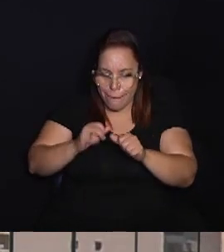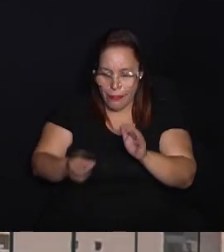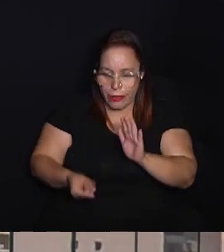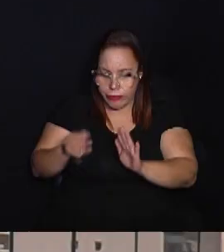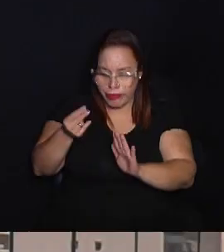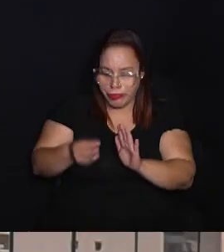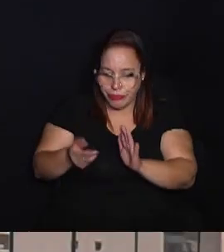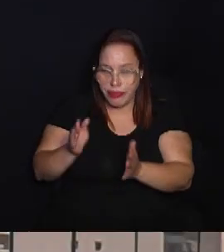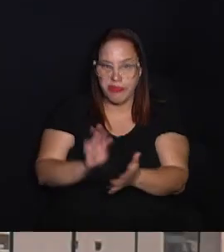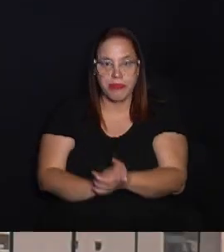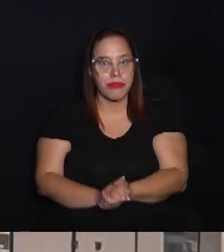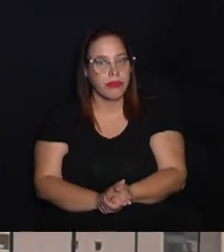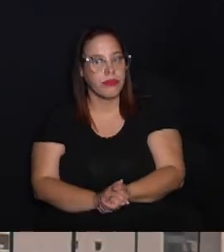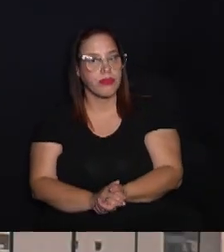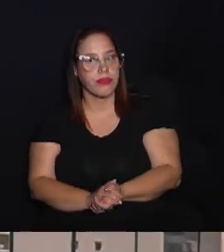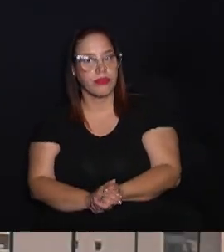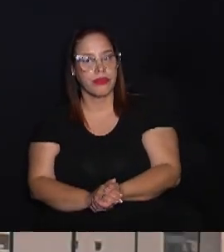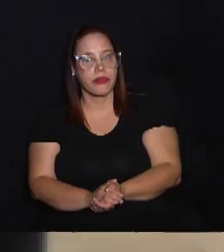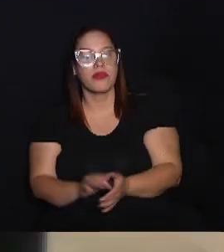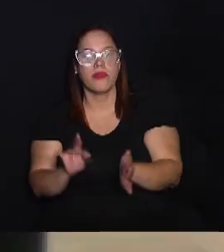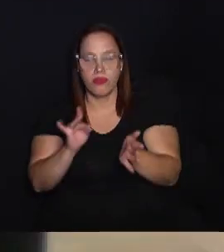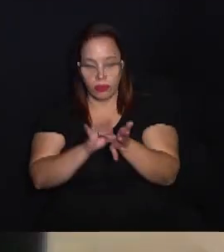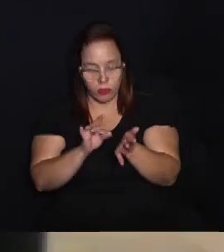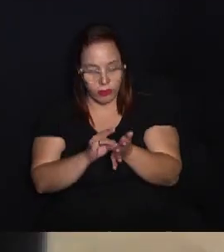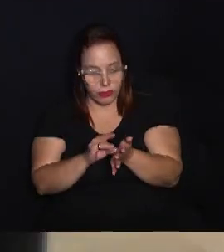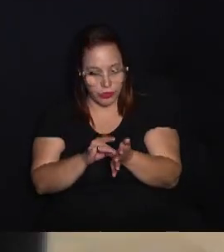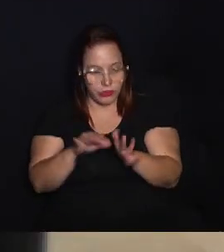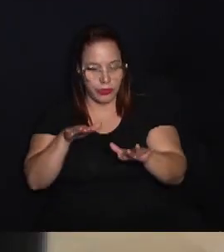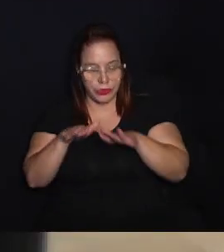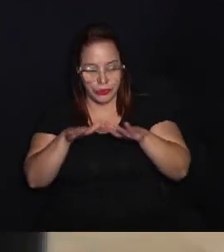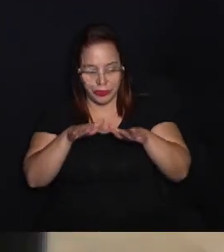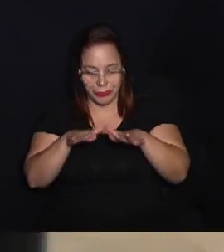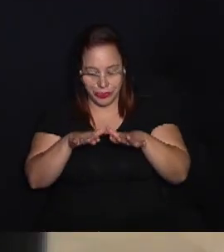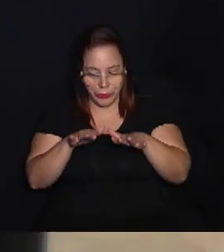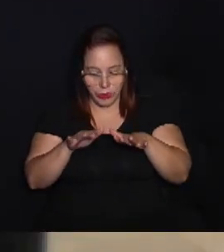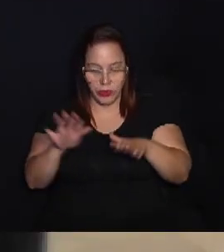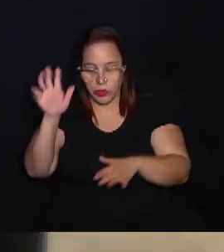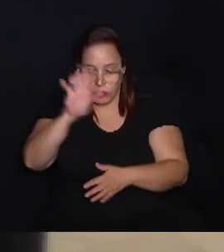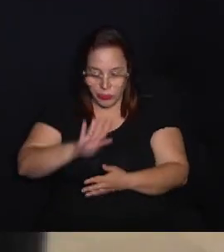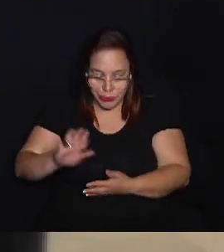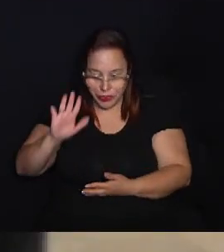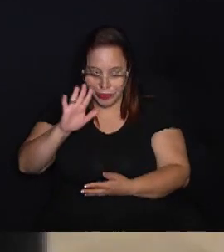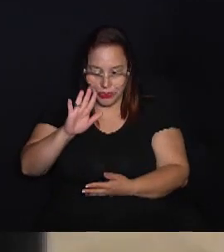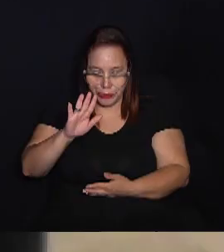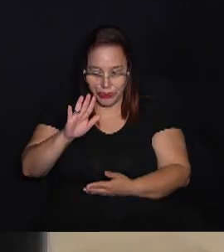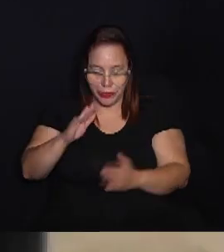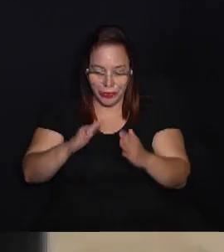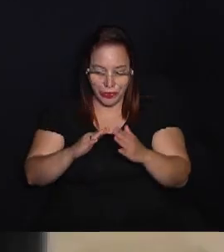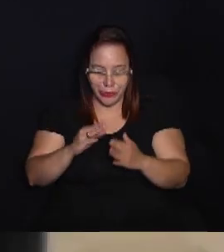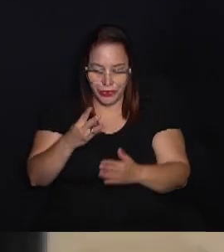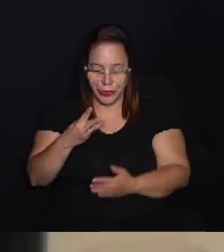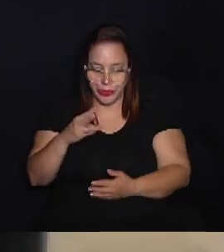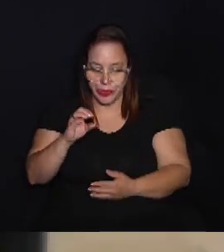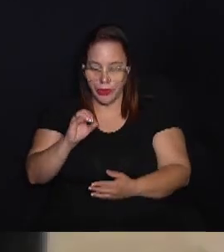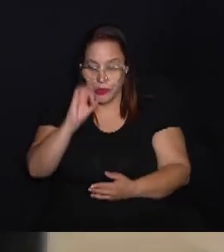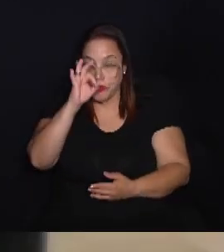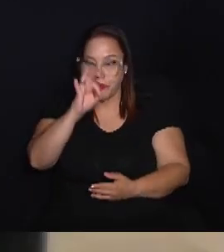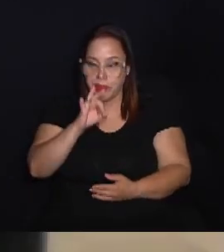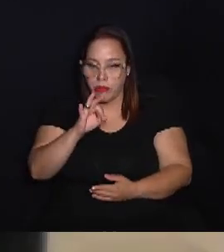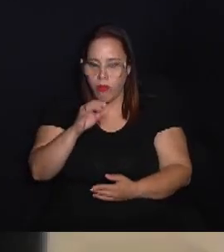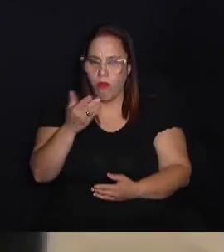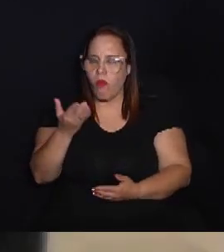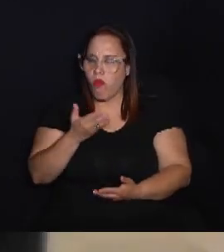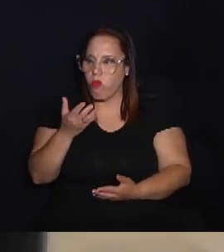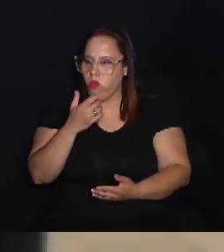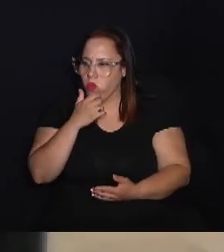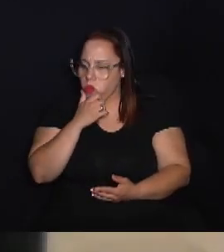reverteu em economia? Com certeza. A nossa média de economia a nível nacional, ela está na casa dos 30%.